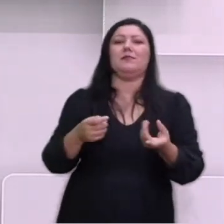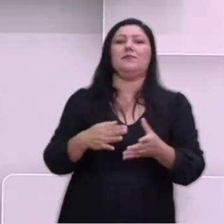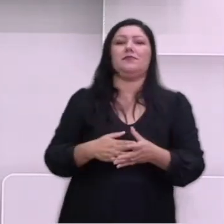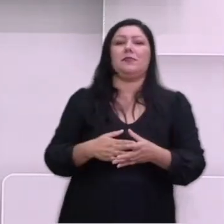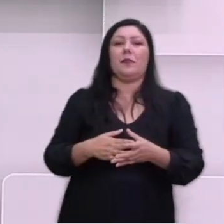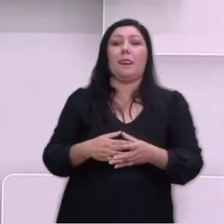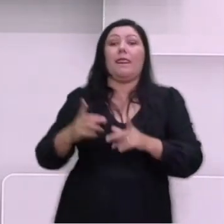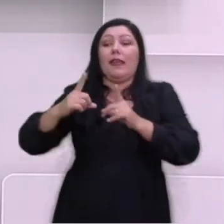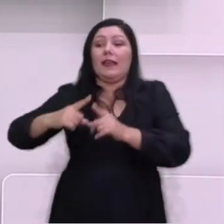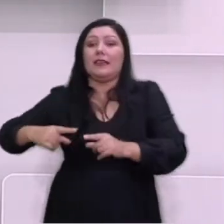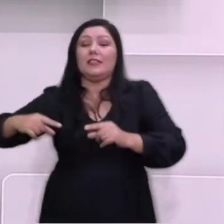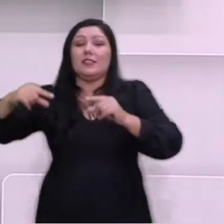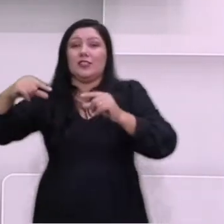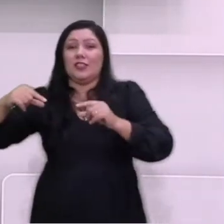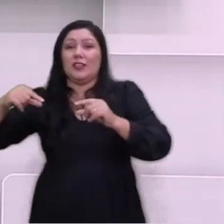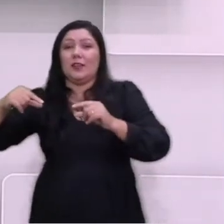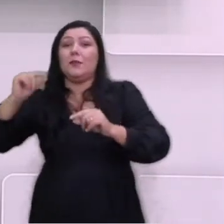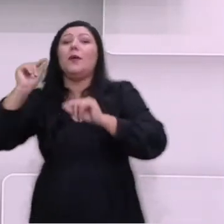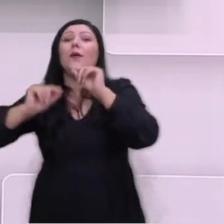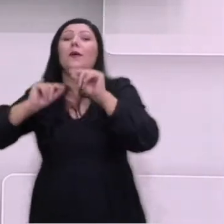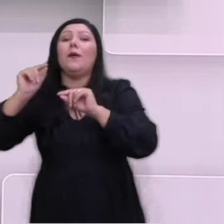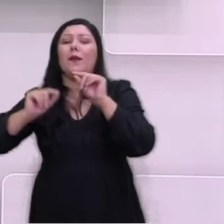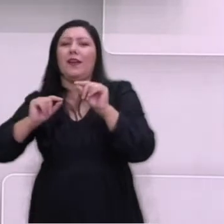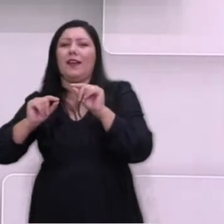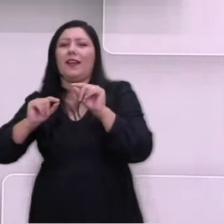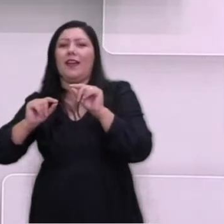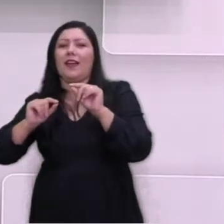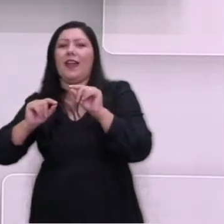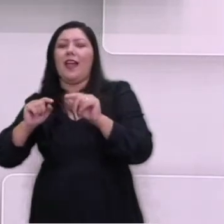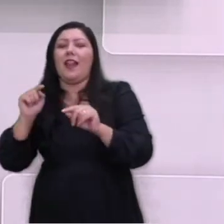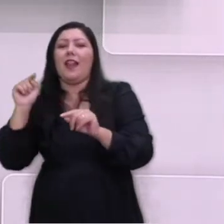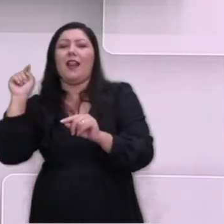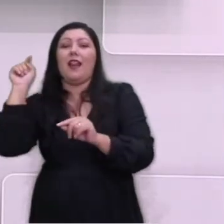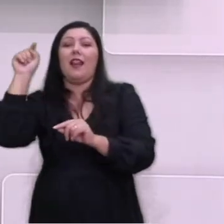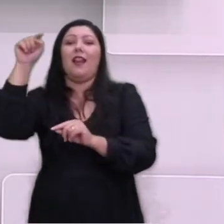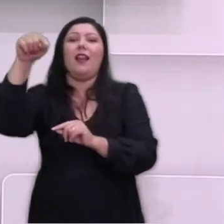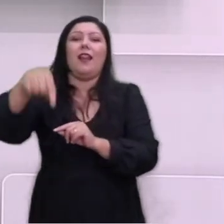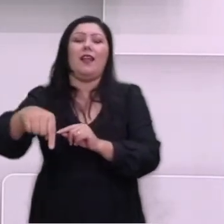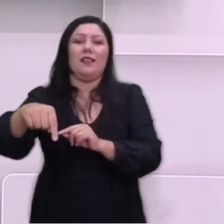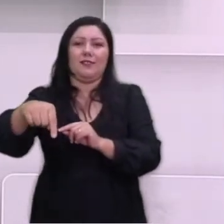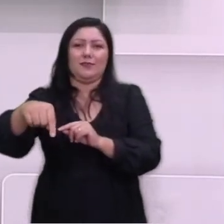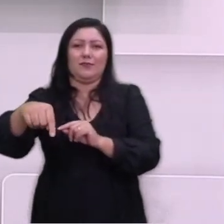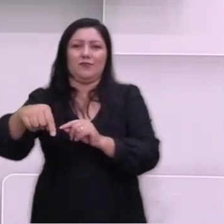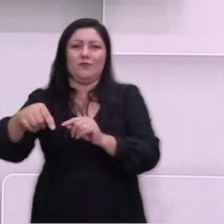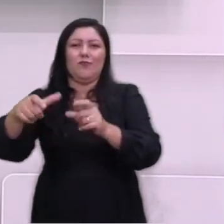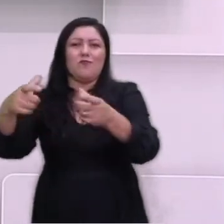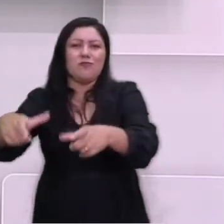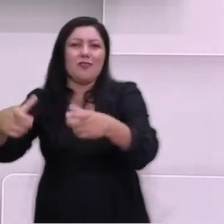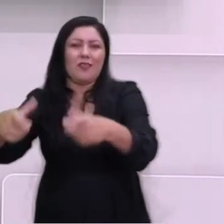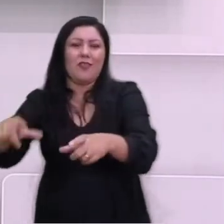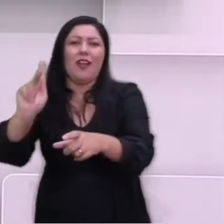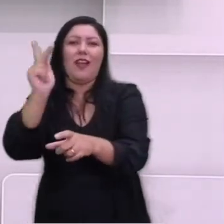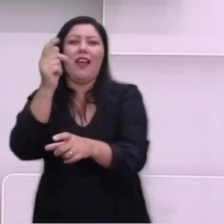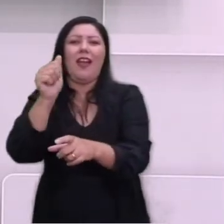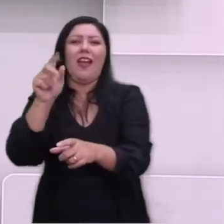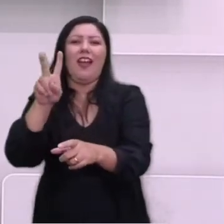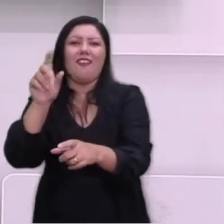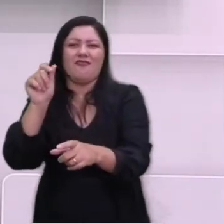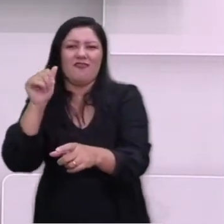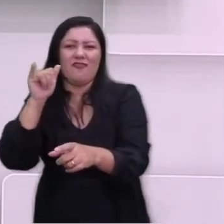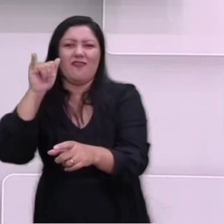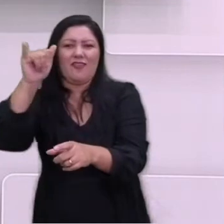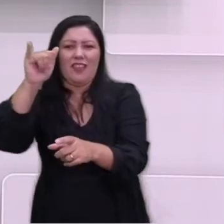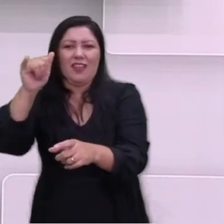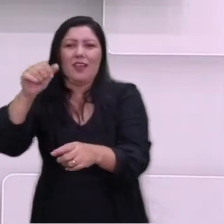bombardeou a base naval de Pew árbol no Havaí com os kamikazes. Isso vai estar muito